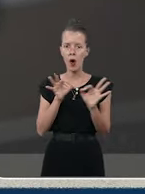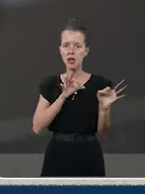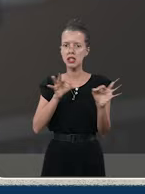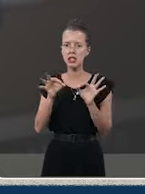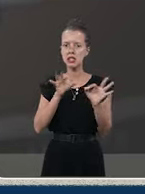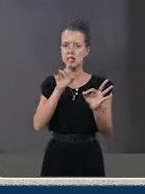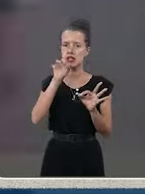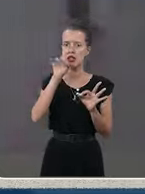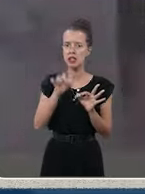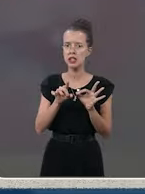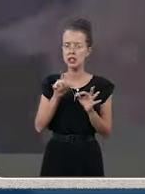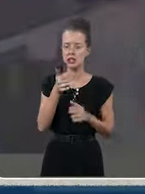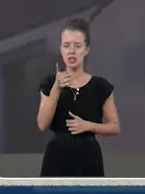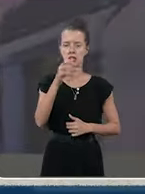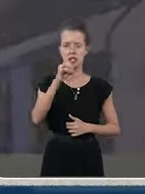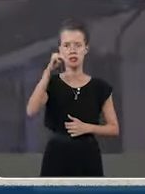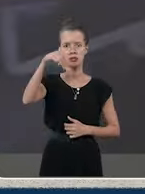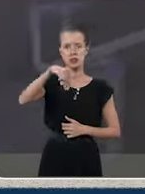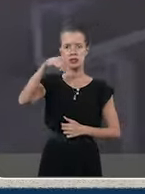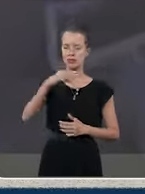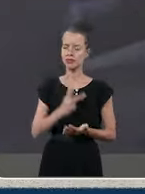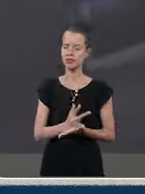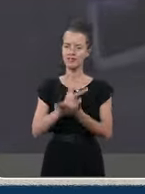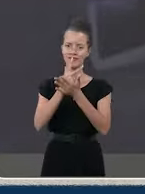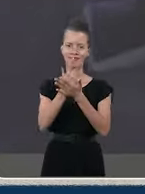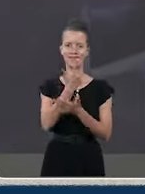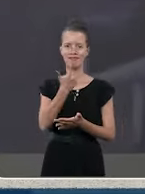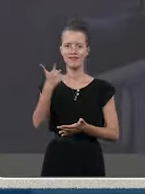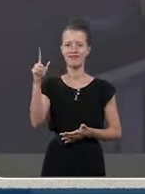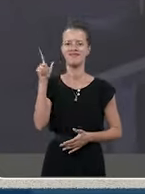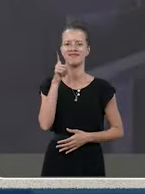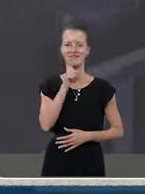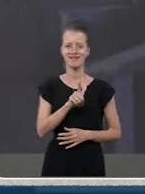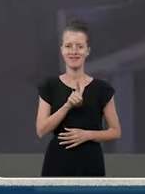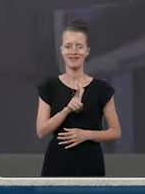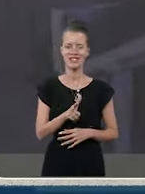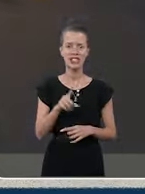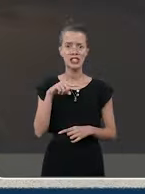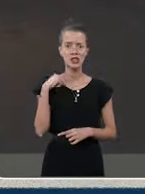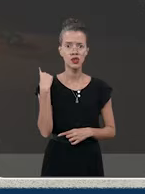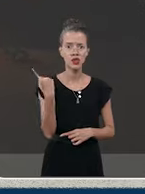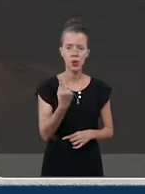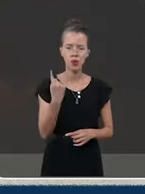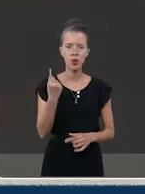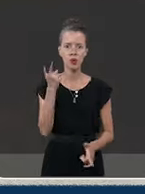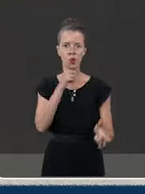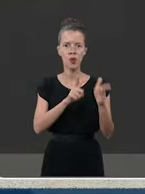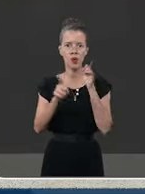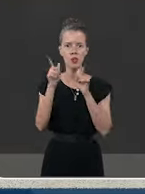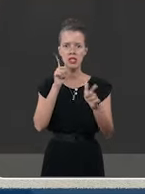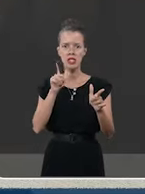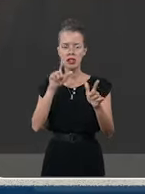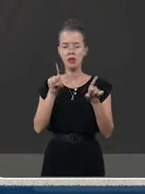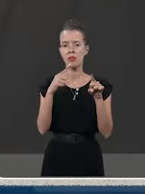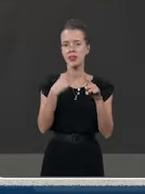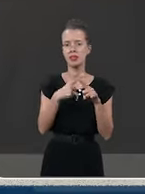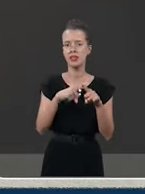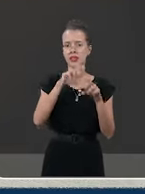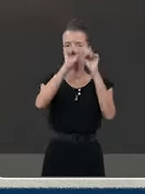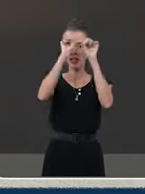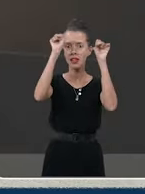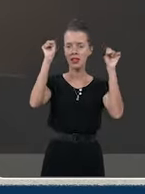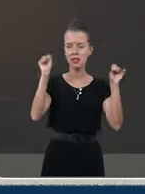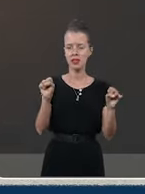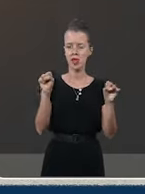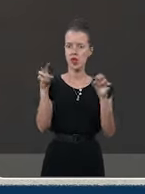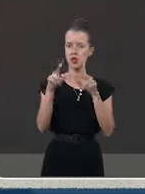a triagem parametrizada com a autuação das minutos e mais uma premiação. Ninguém fica para trás, porque